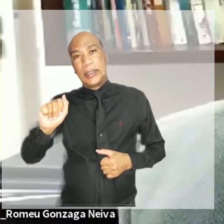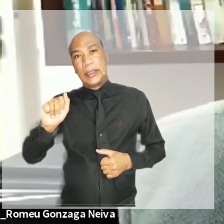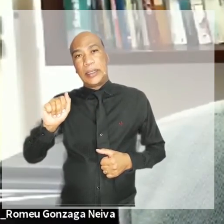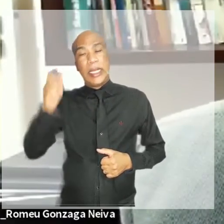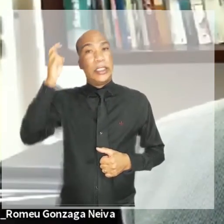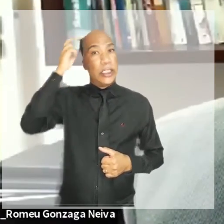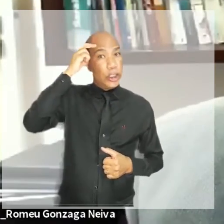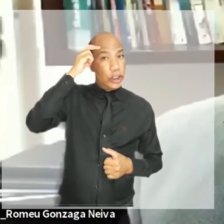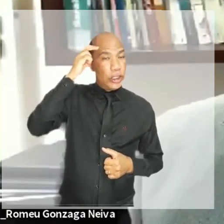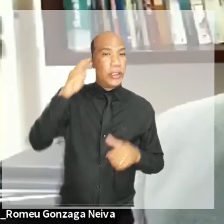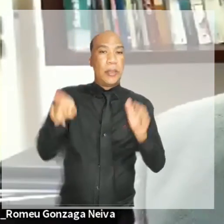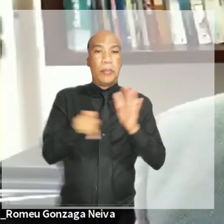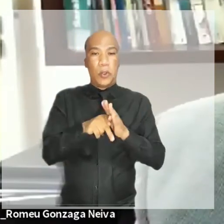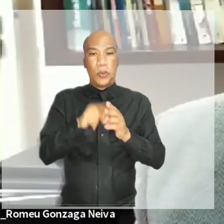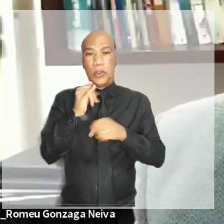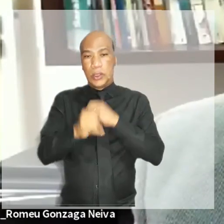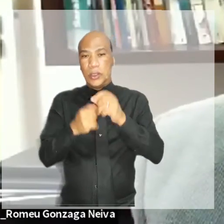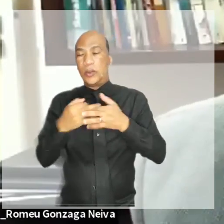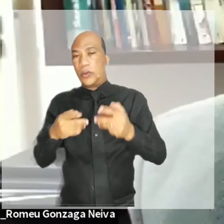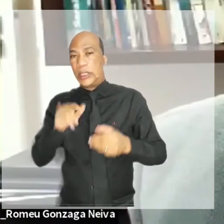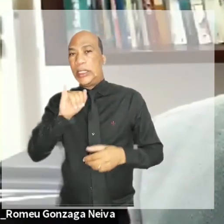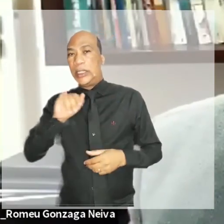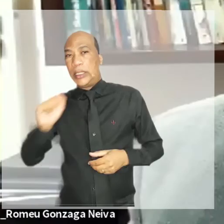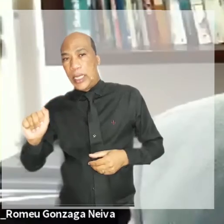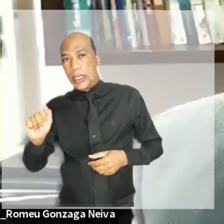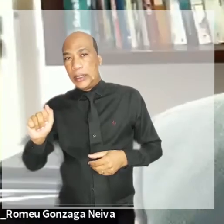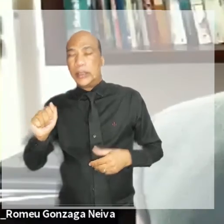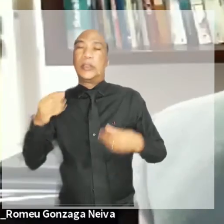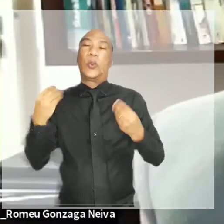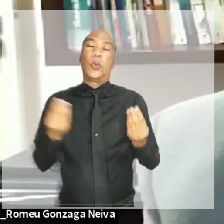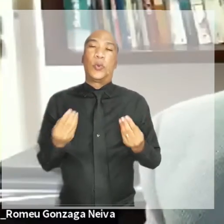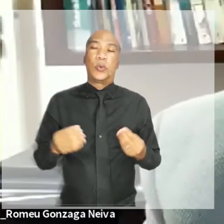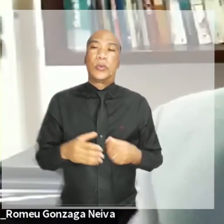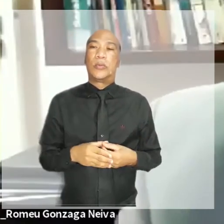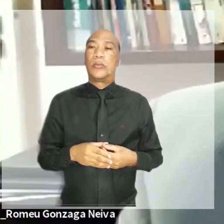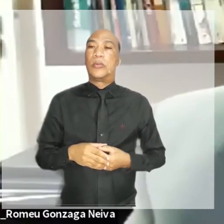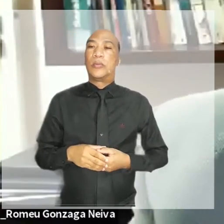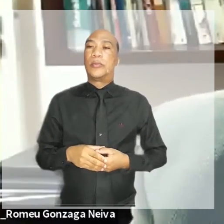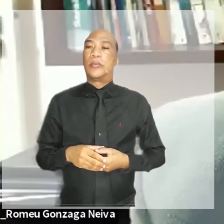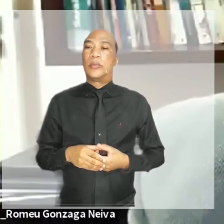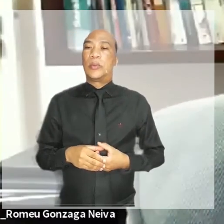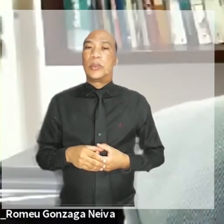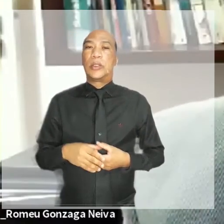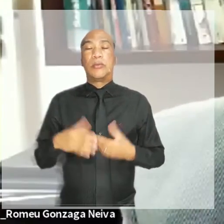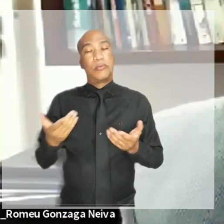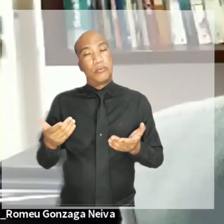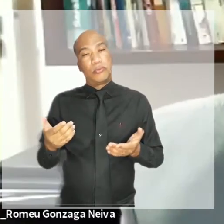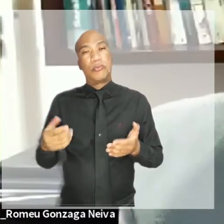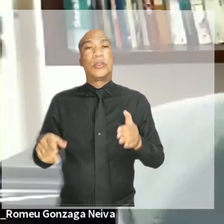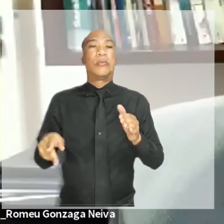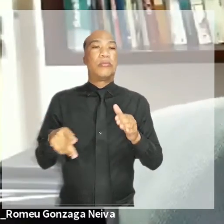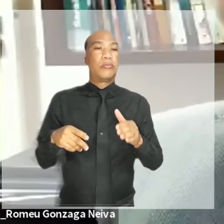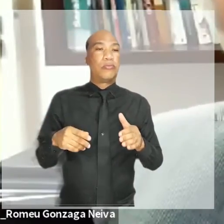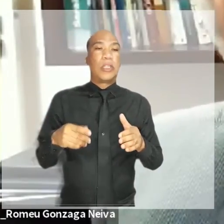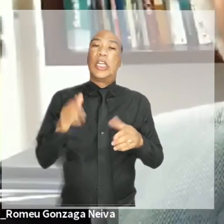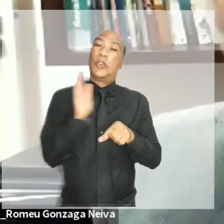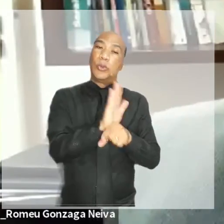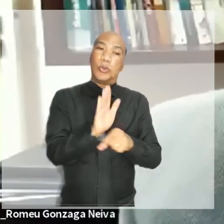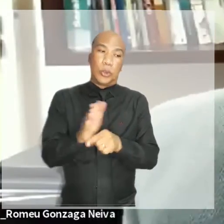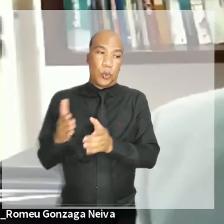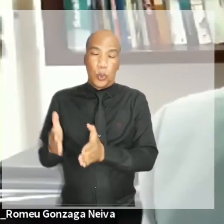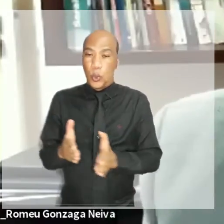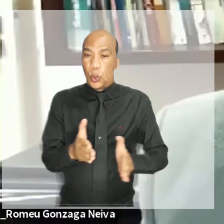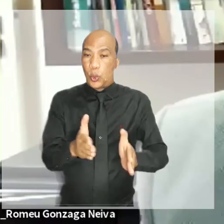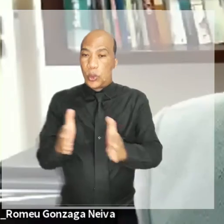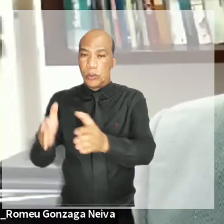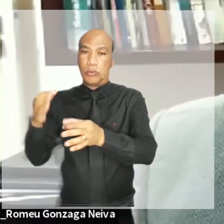digitalização em todos os caminhos da prestação judicial. Então, mais uma vez,